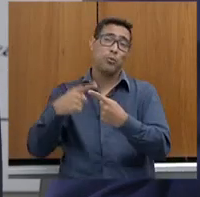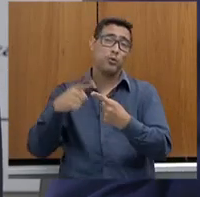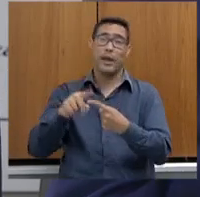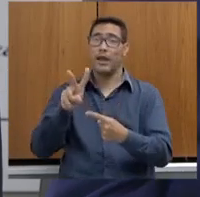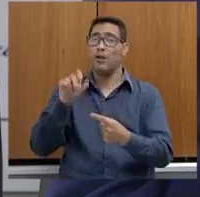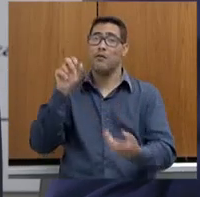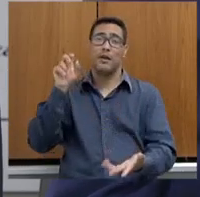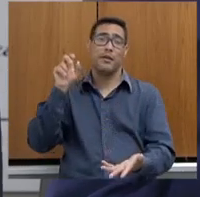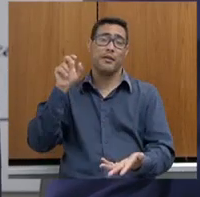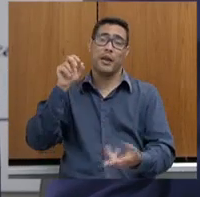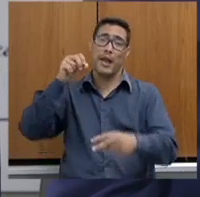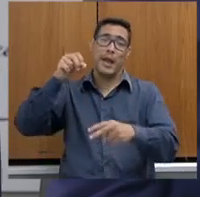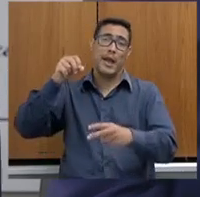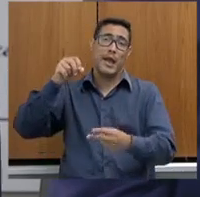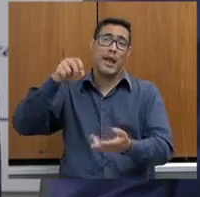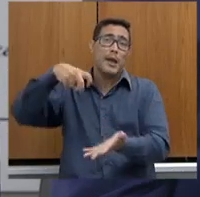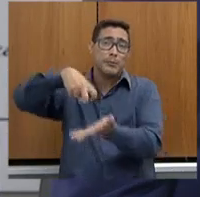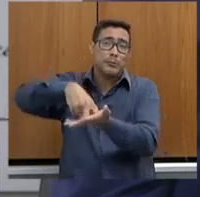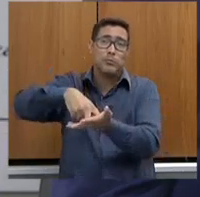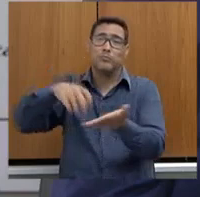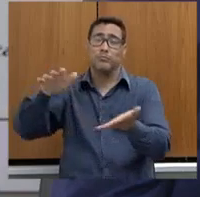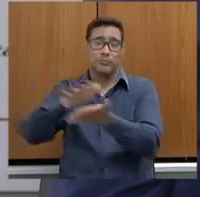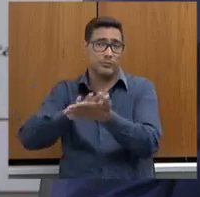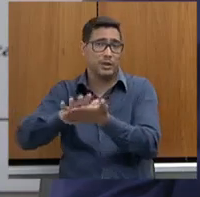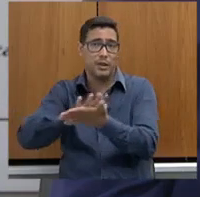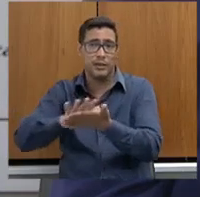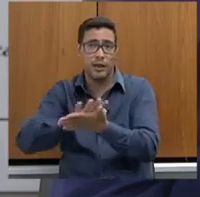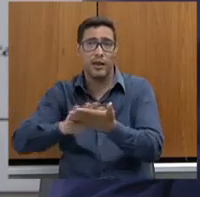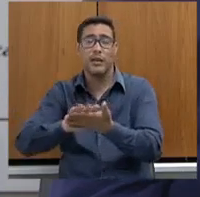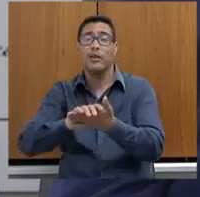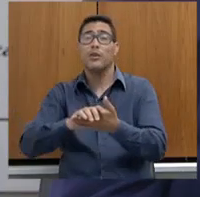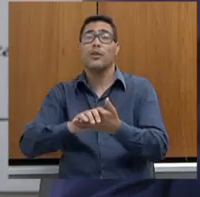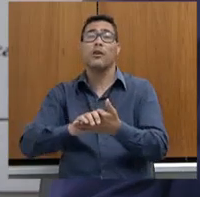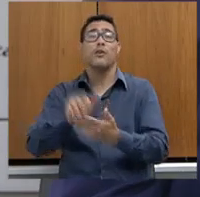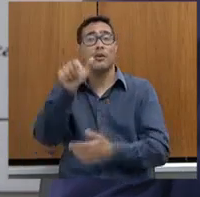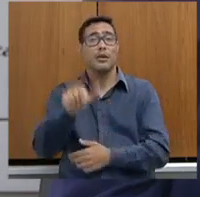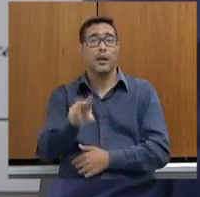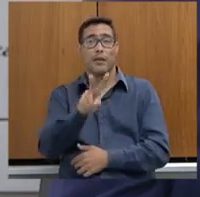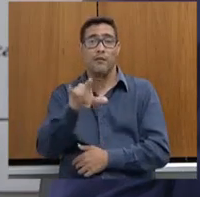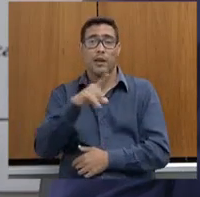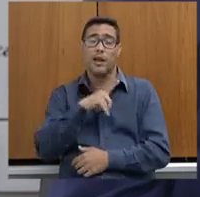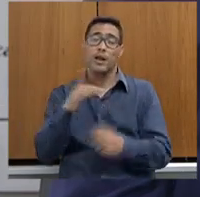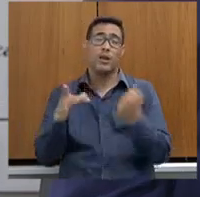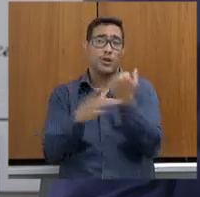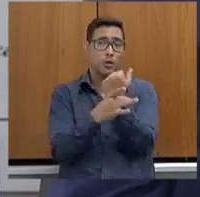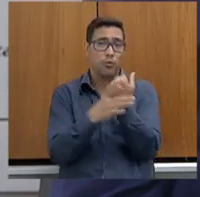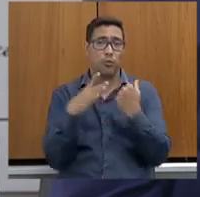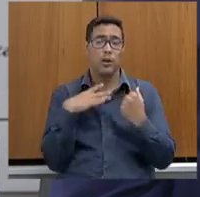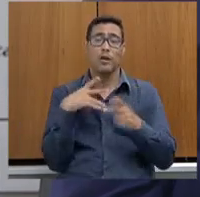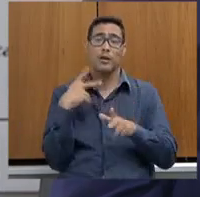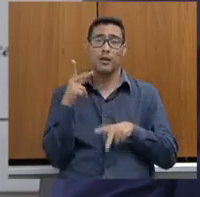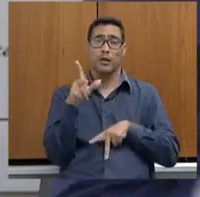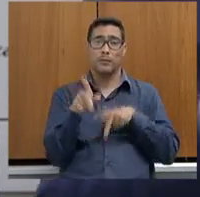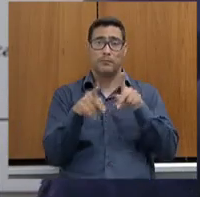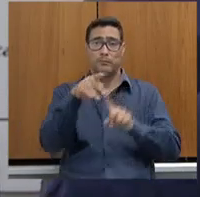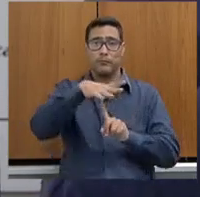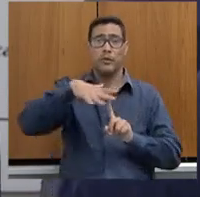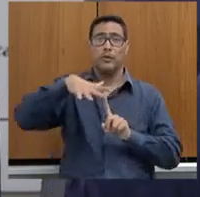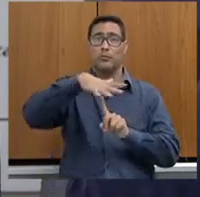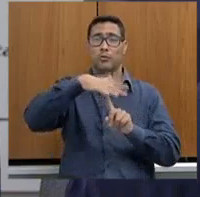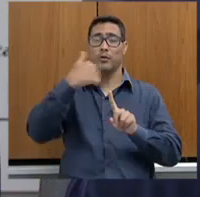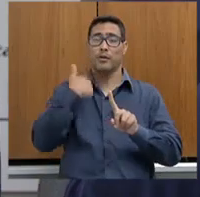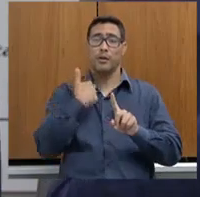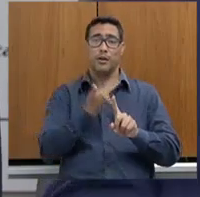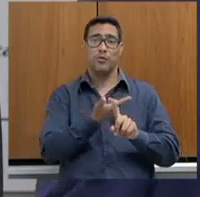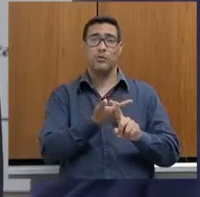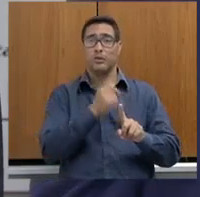quem tem que estar ali garantindo a segurança da população, tomando conta desses criminosos menores de idade, não pode ter